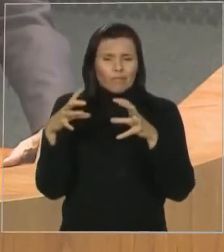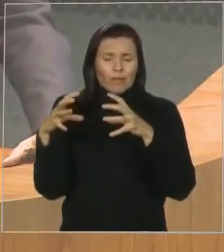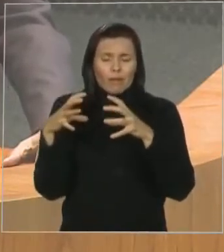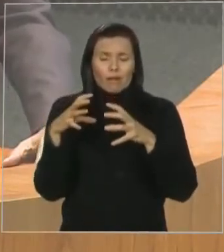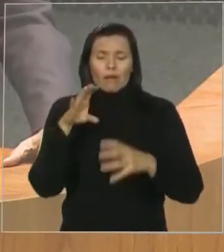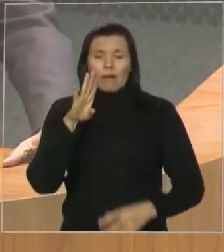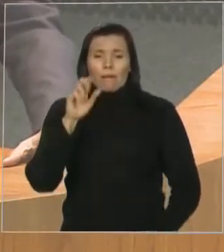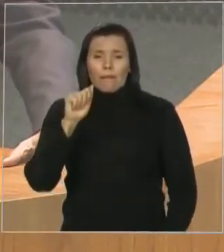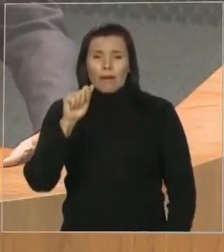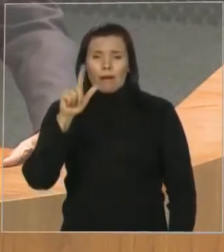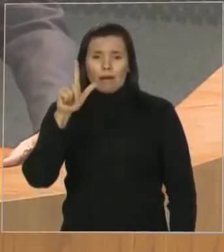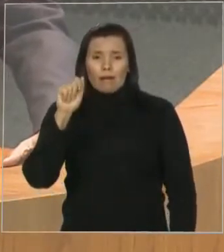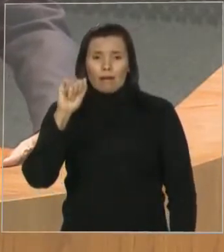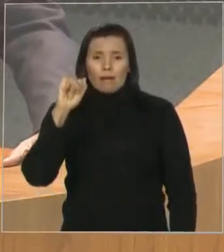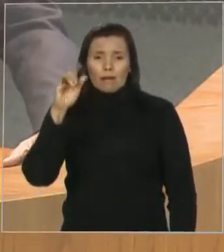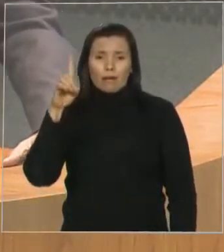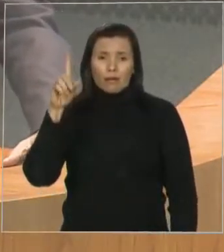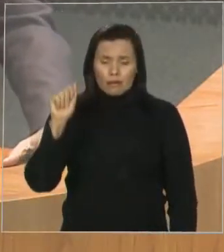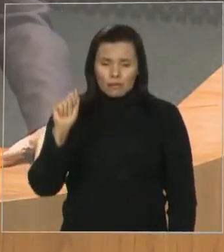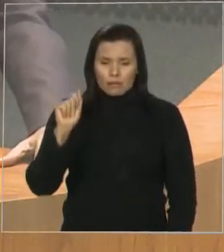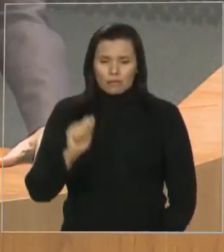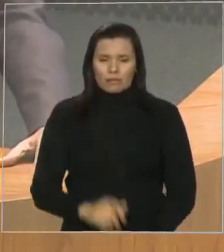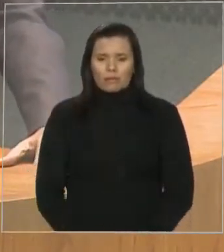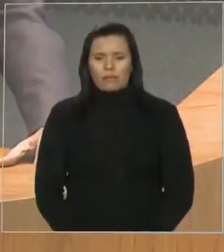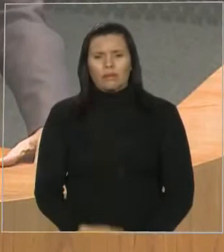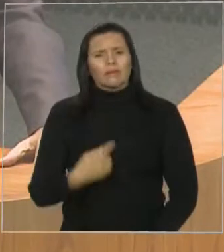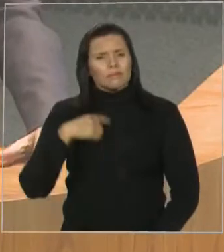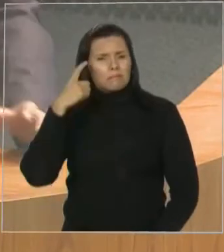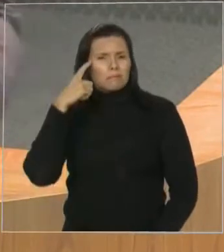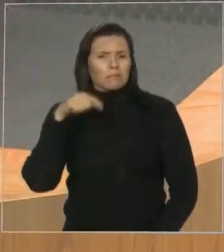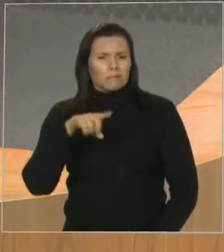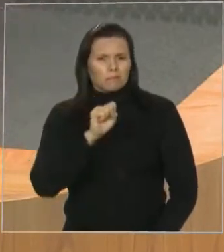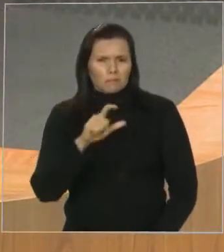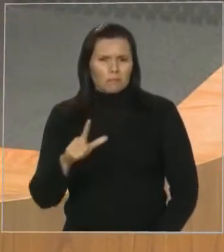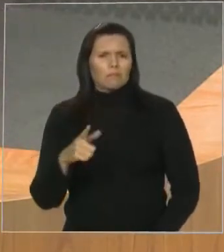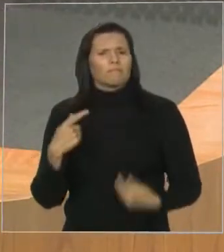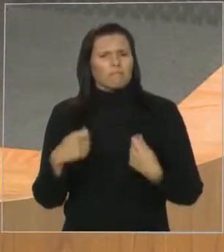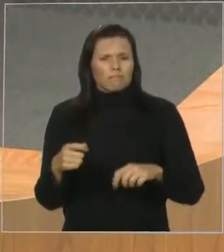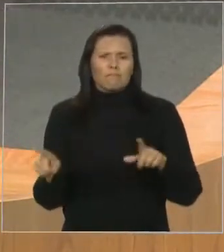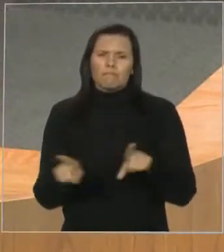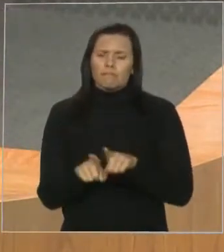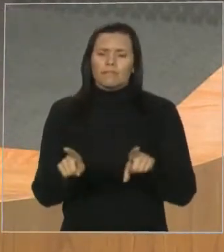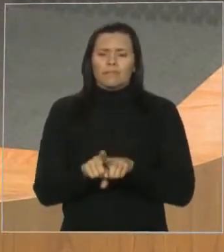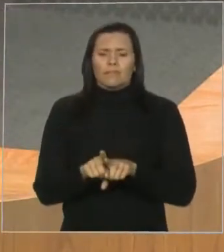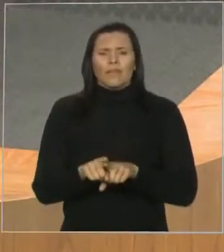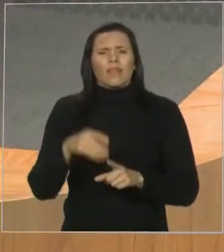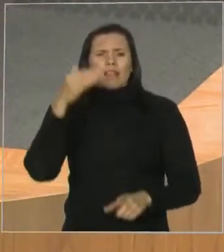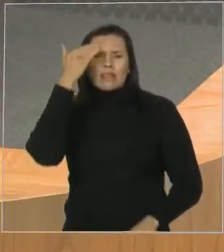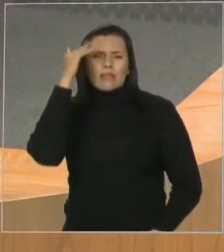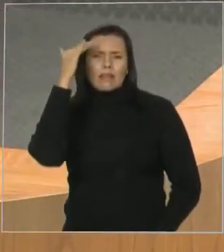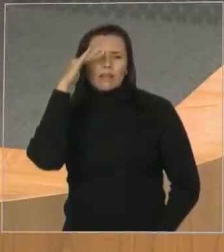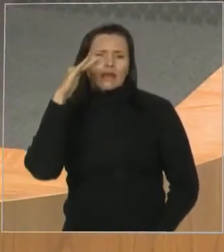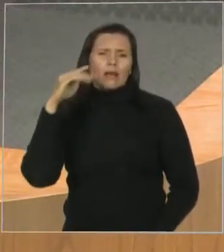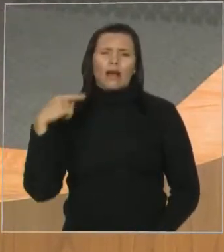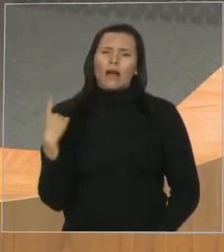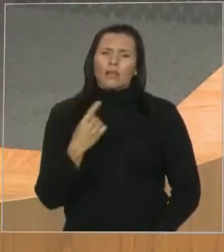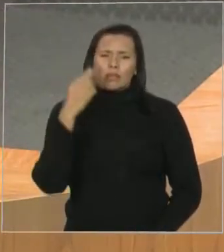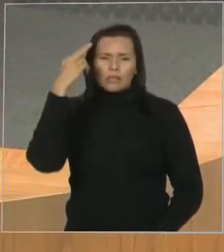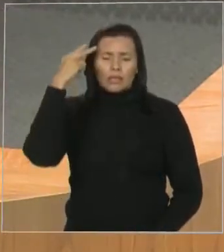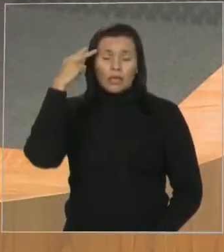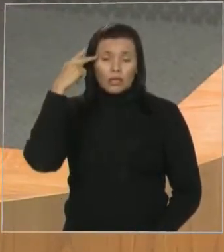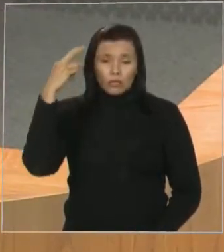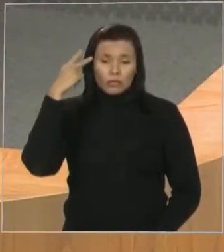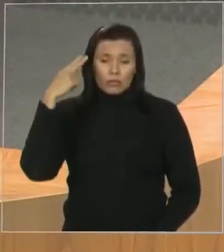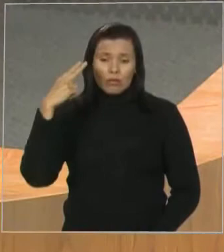Porque compreender a nossa história, significa também entender o nosso presente e nos